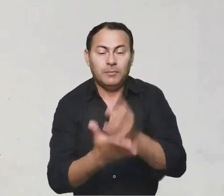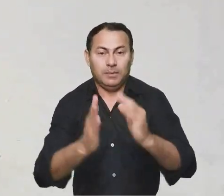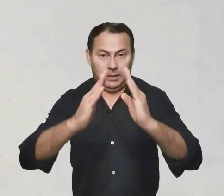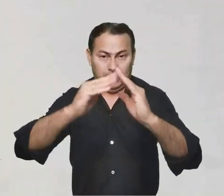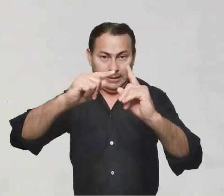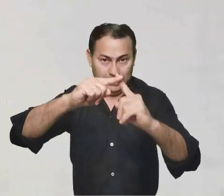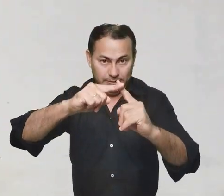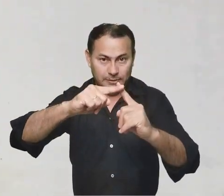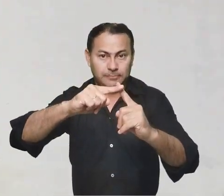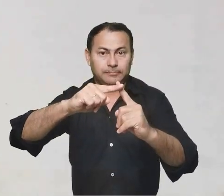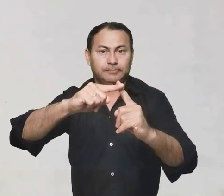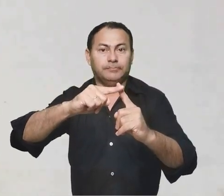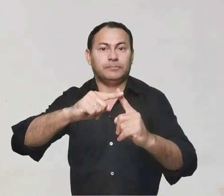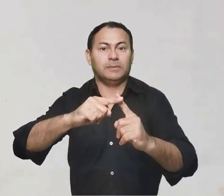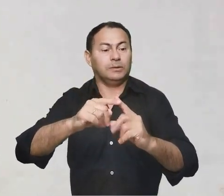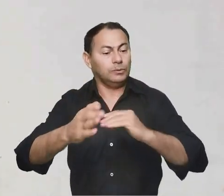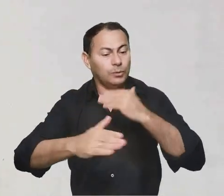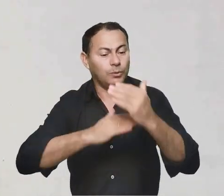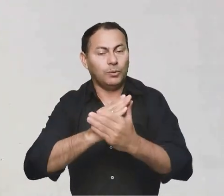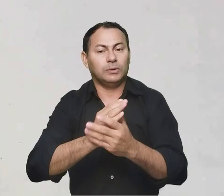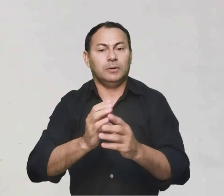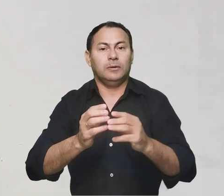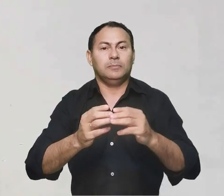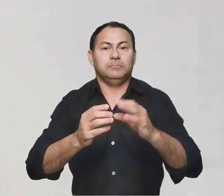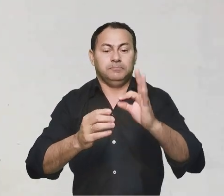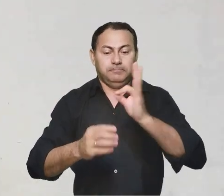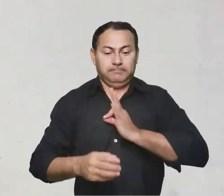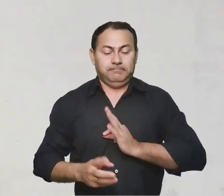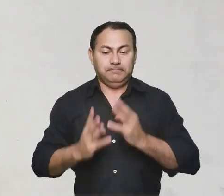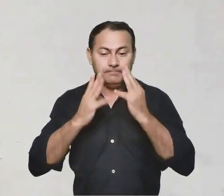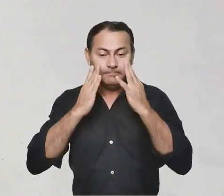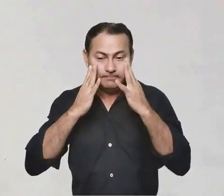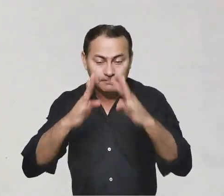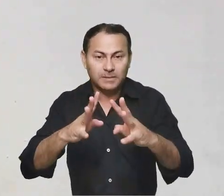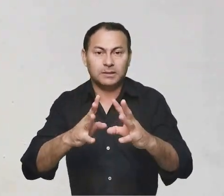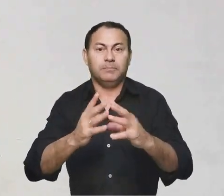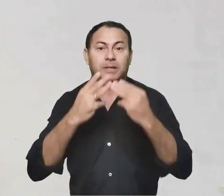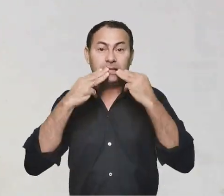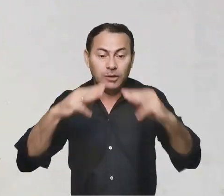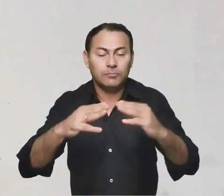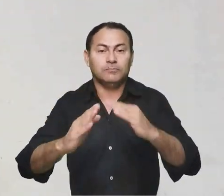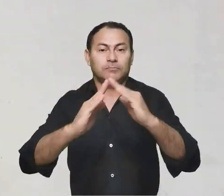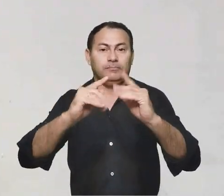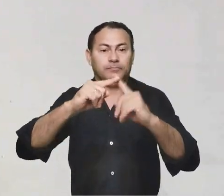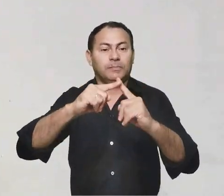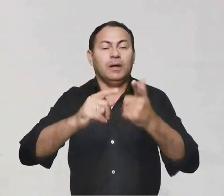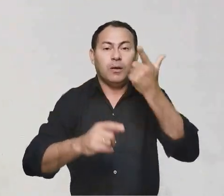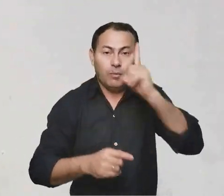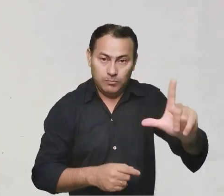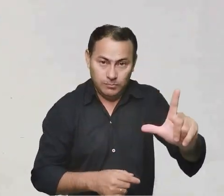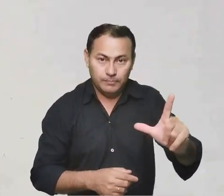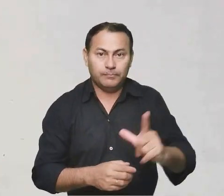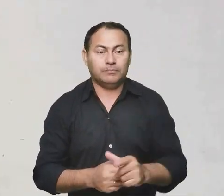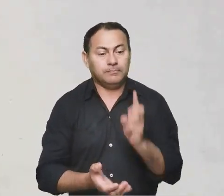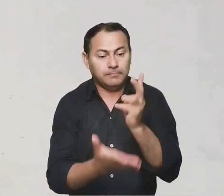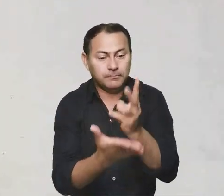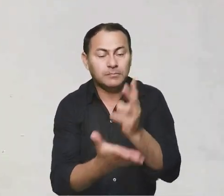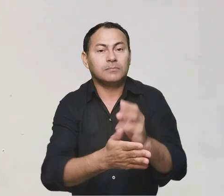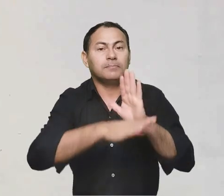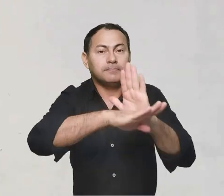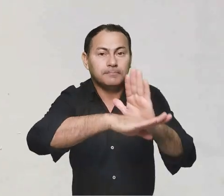seja sempre uma igreja toda ela ministerial e sobretudo seja uma igreja que consiga